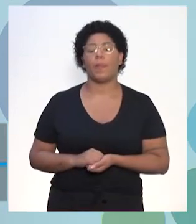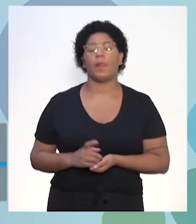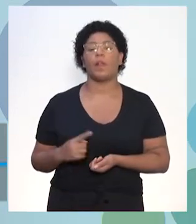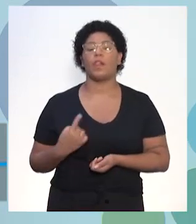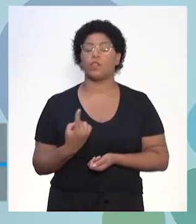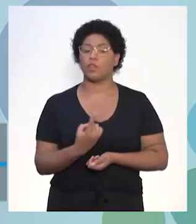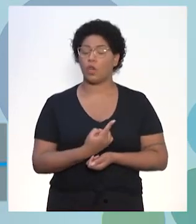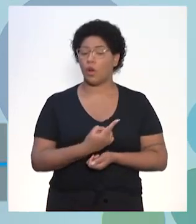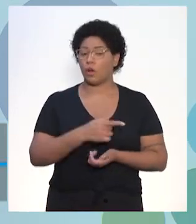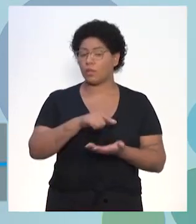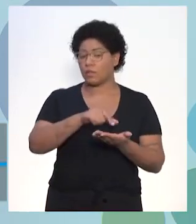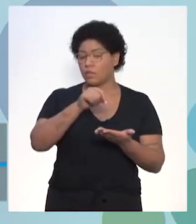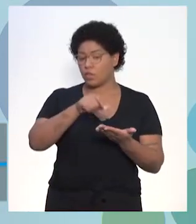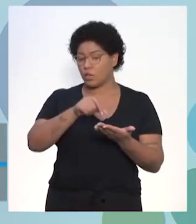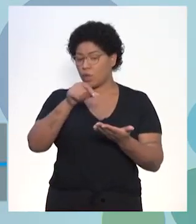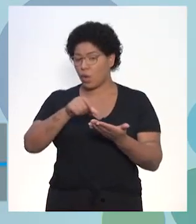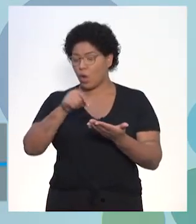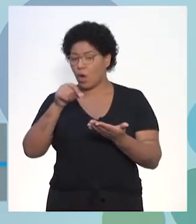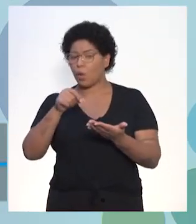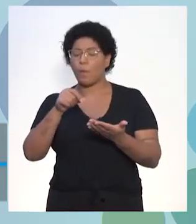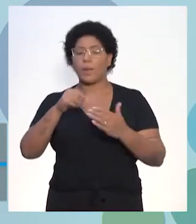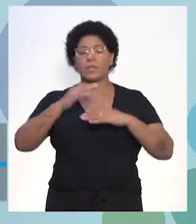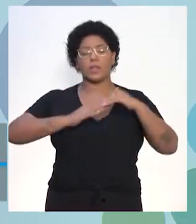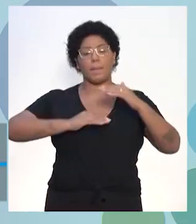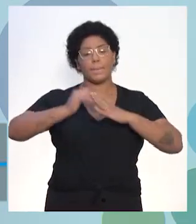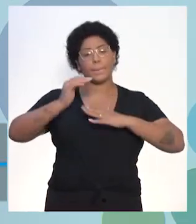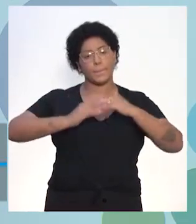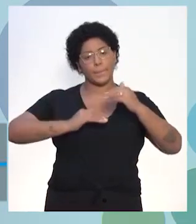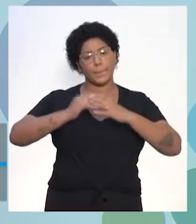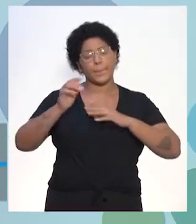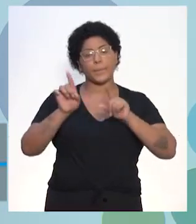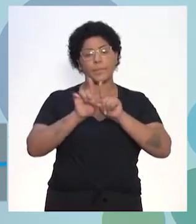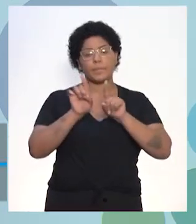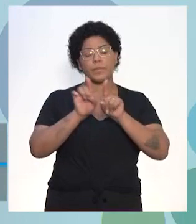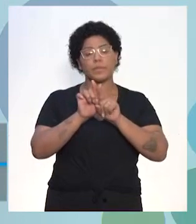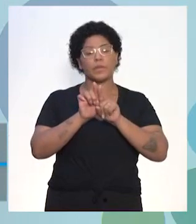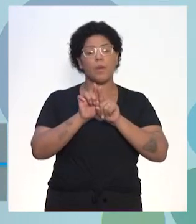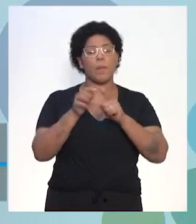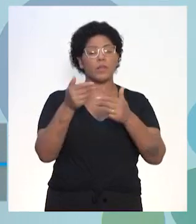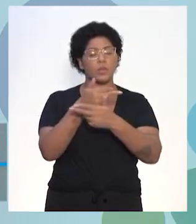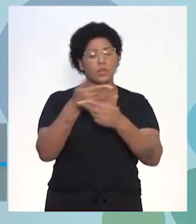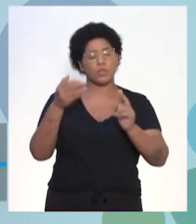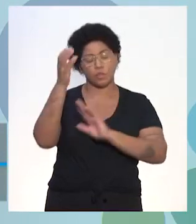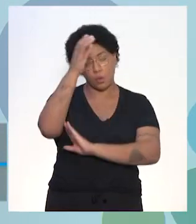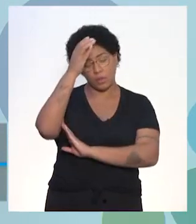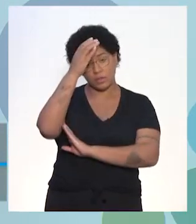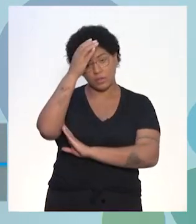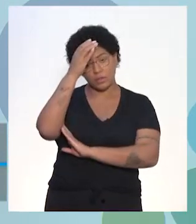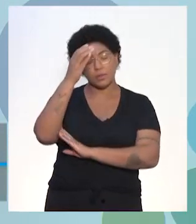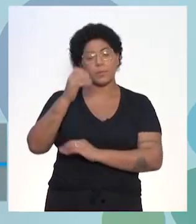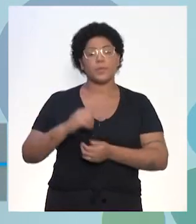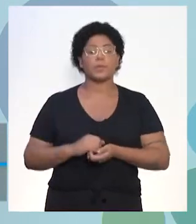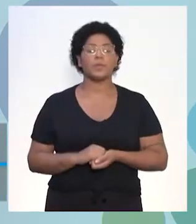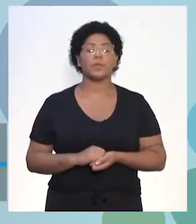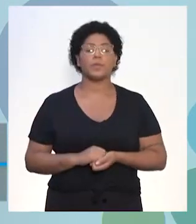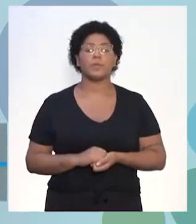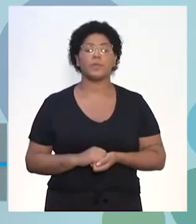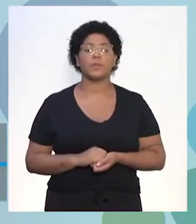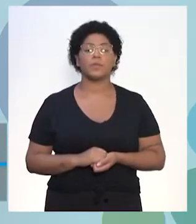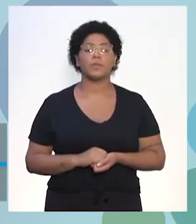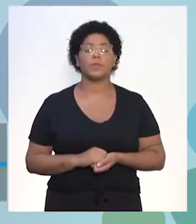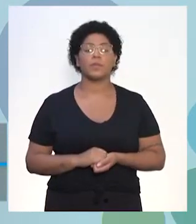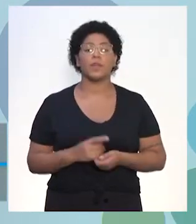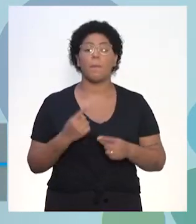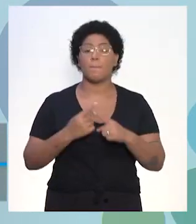a gente separou algumas habilidades e também alguns objetos do conhecimento da primeira série do Ensino Médio. Lá no